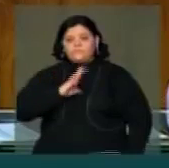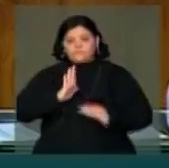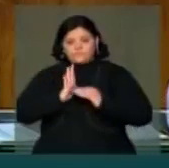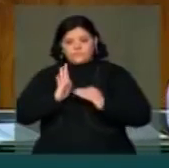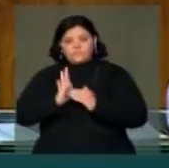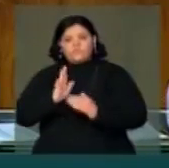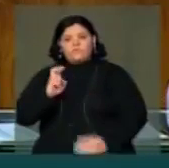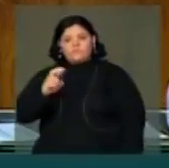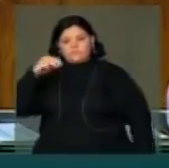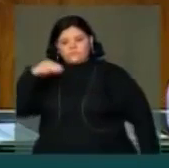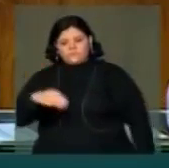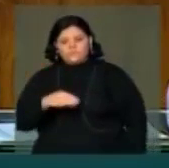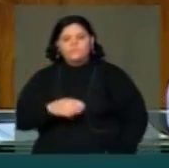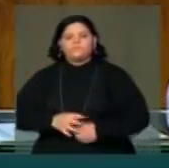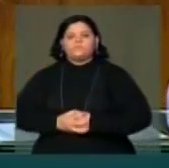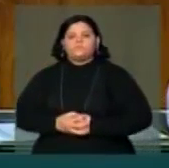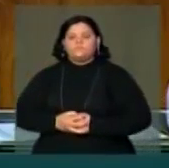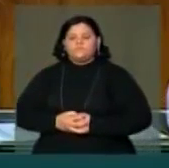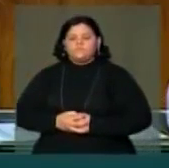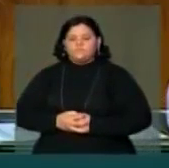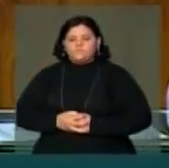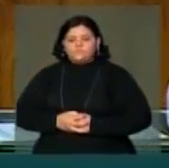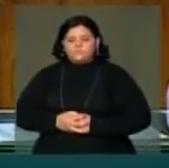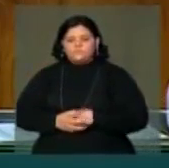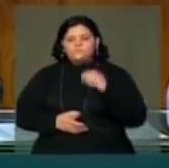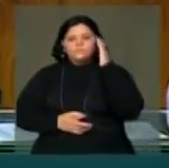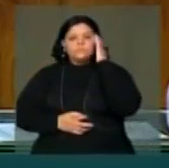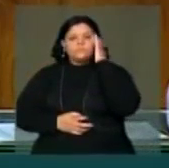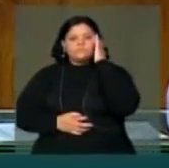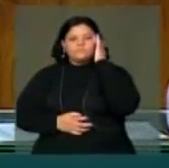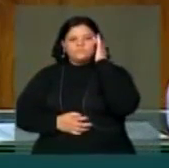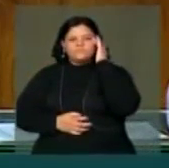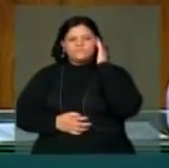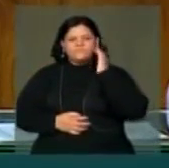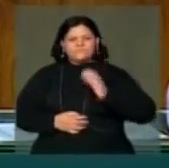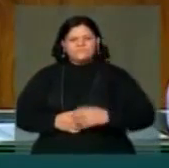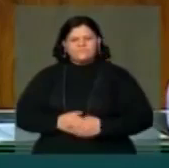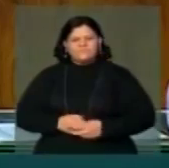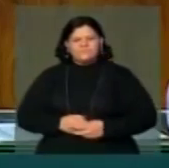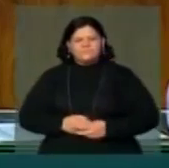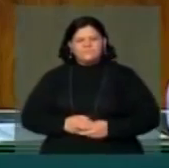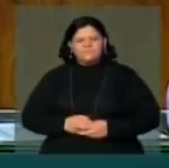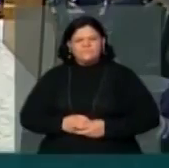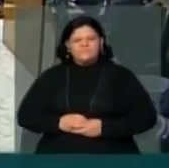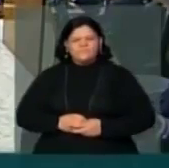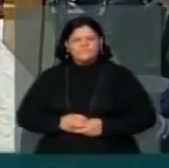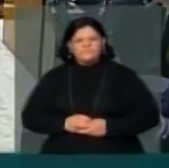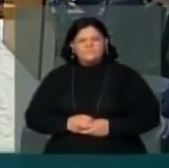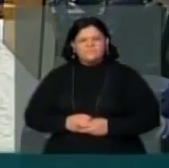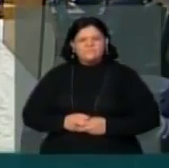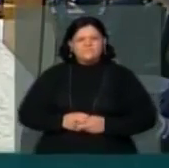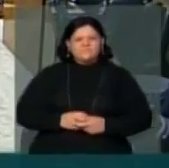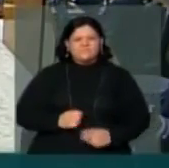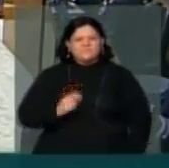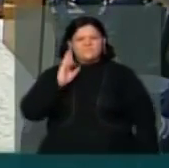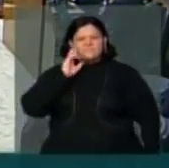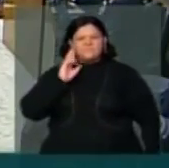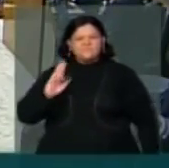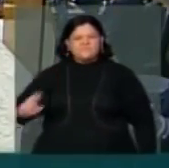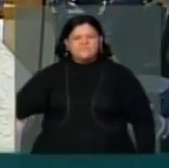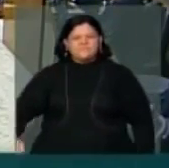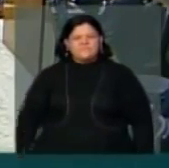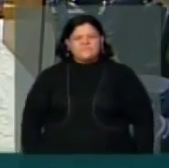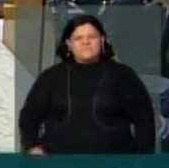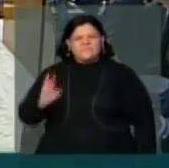Põe em cinco minutos na tribuna. Senhor presidente, senhoras e senhores deputados, ontem, dia